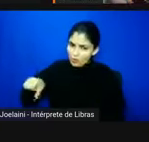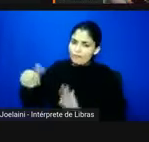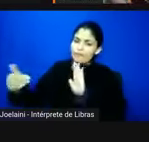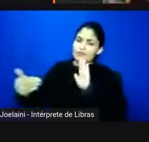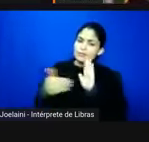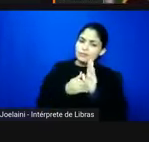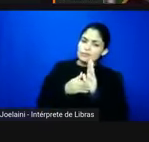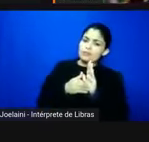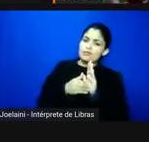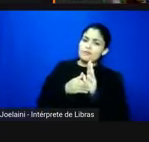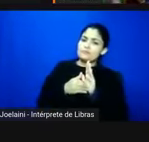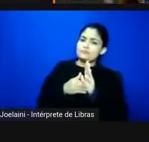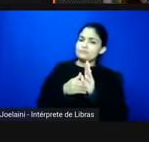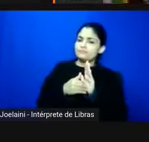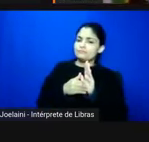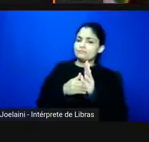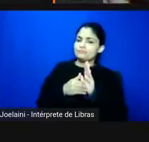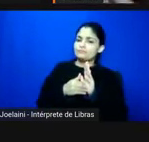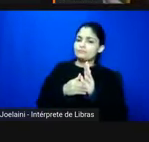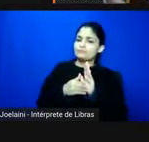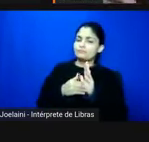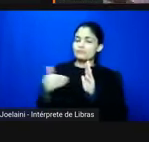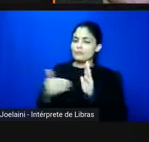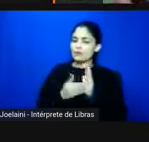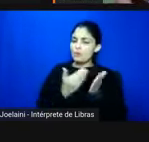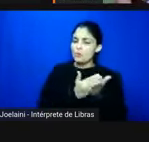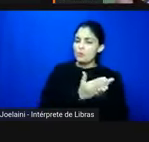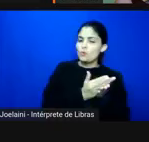o início da década de 40 mas enfim